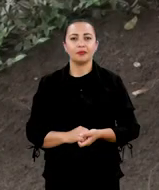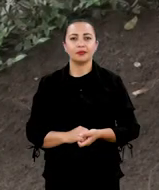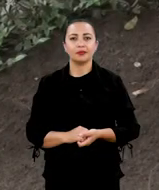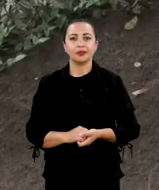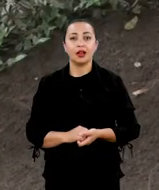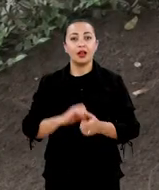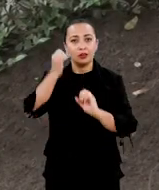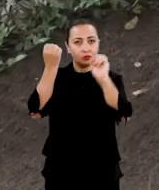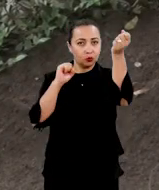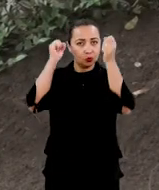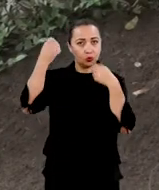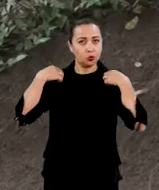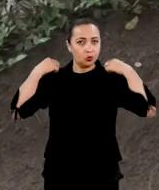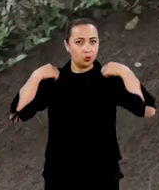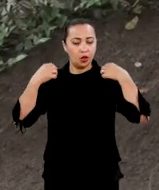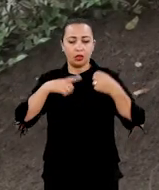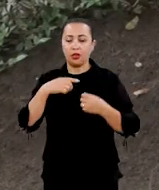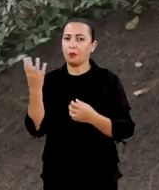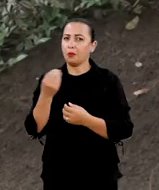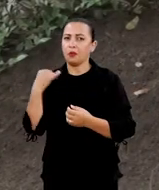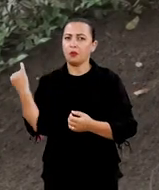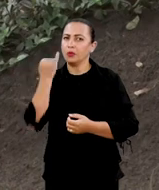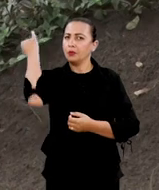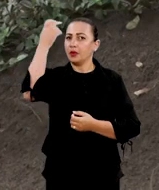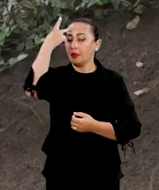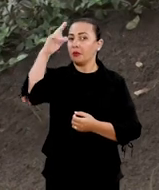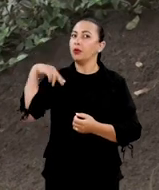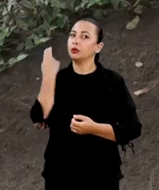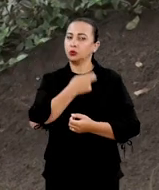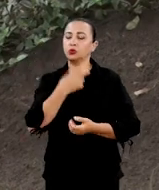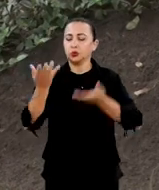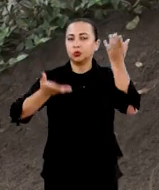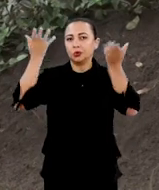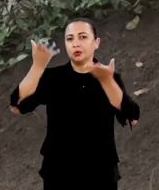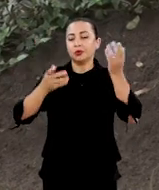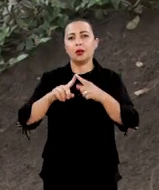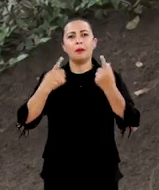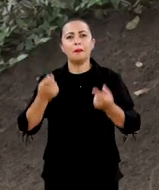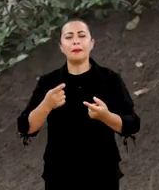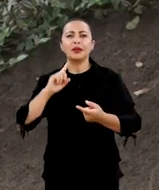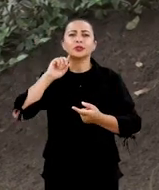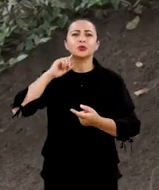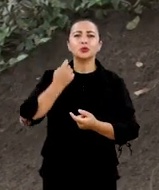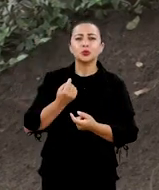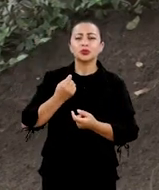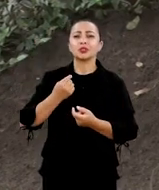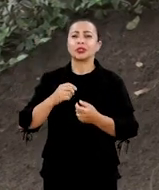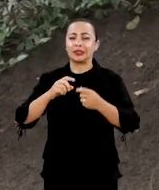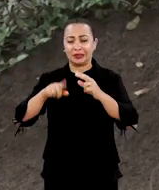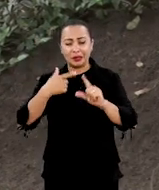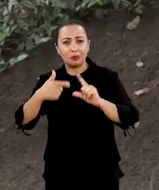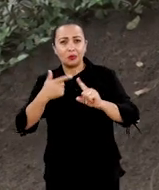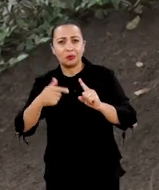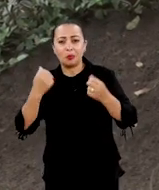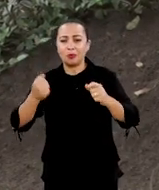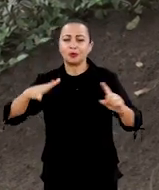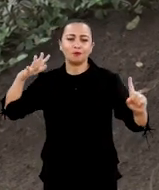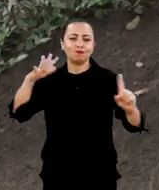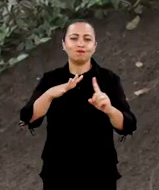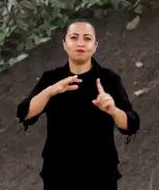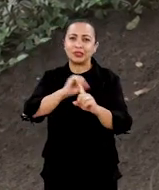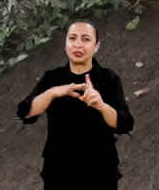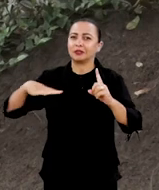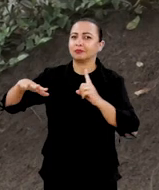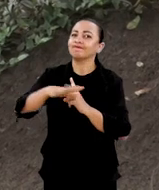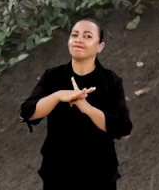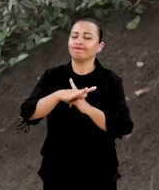A indústria têxtil tem muita importância para a nossa economia, mas os resíduos da produção podem gerar sérios impactos